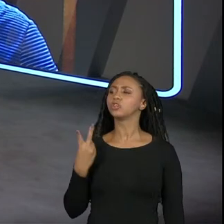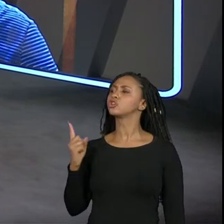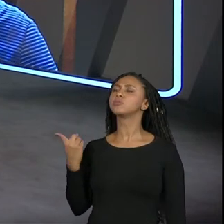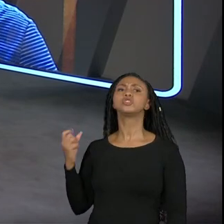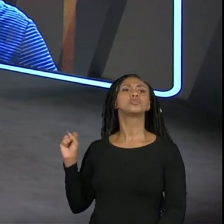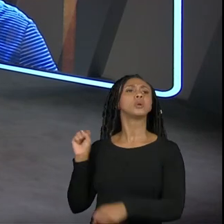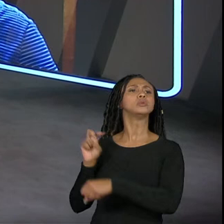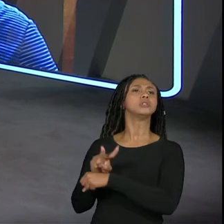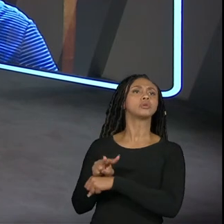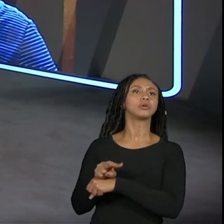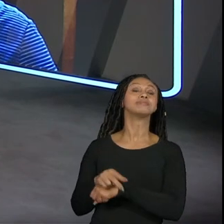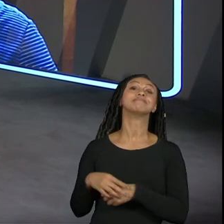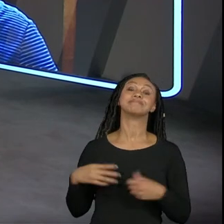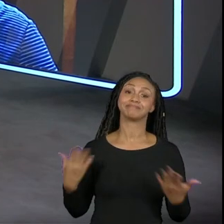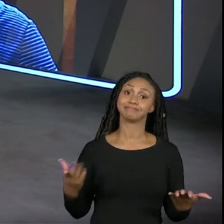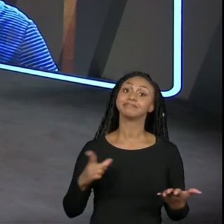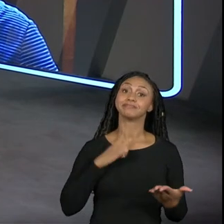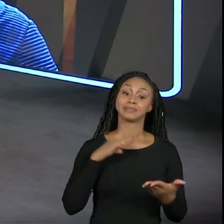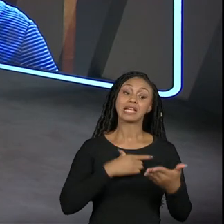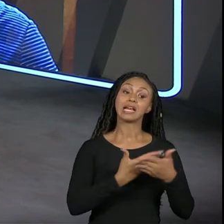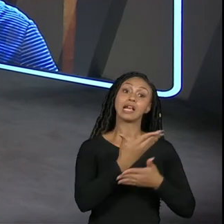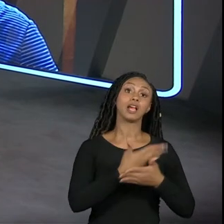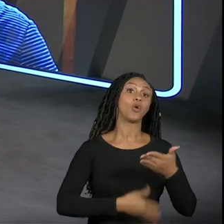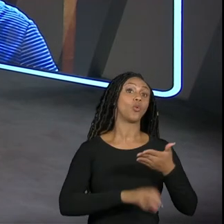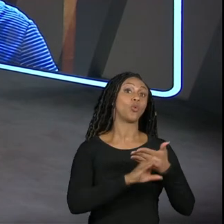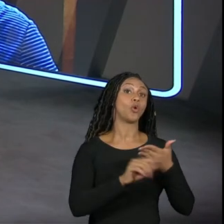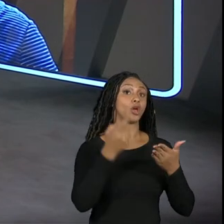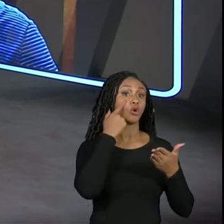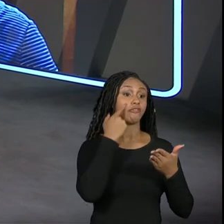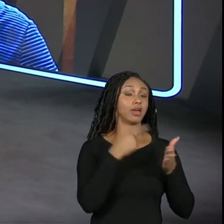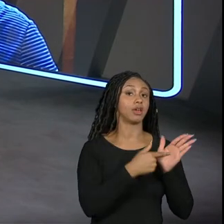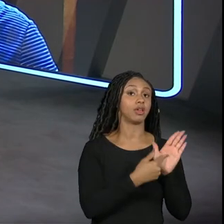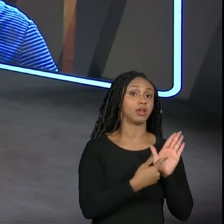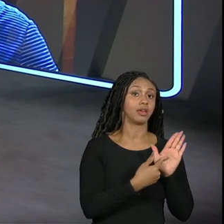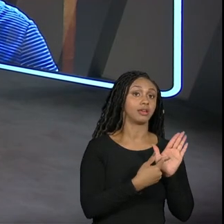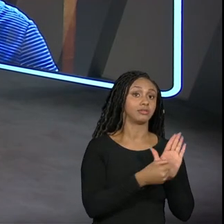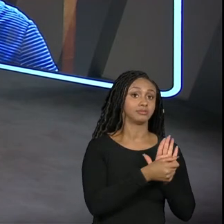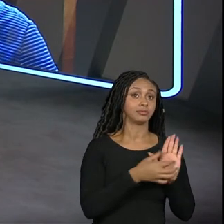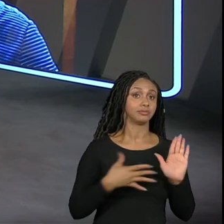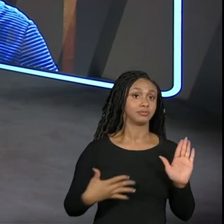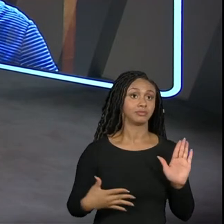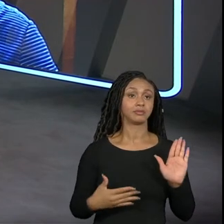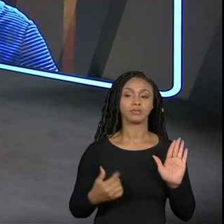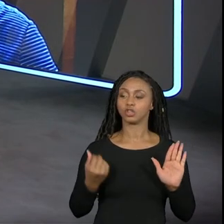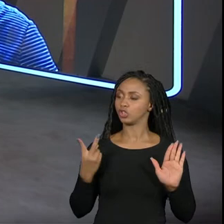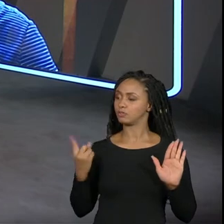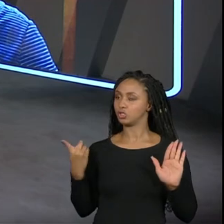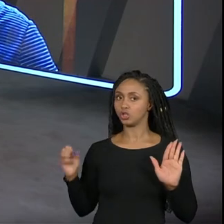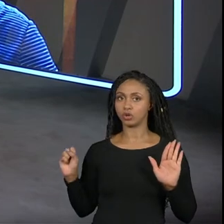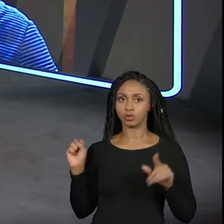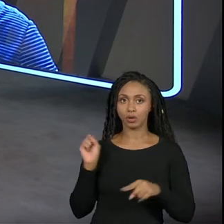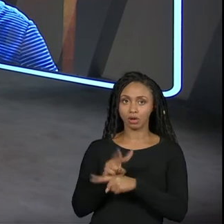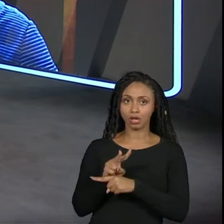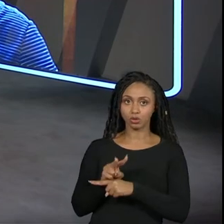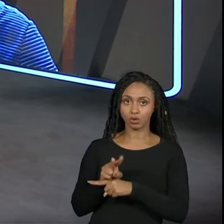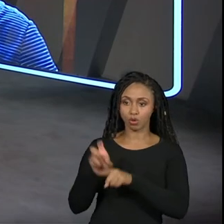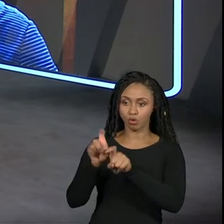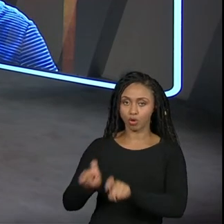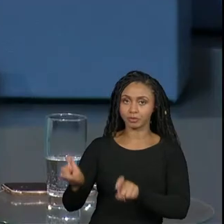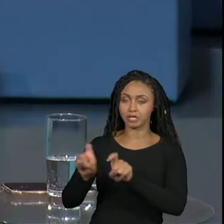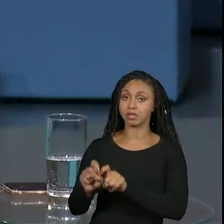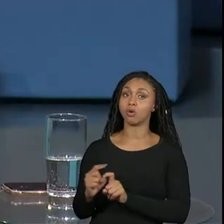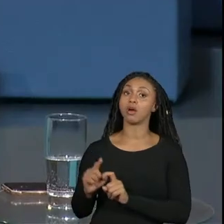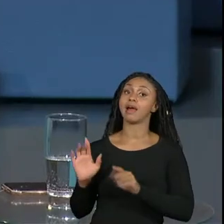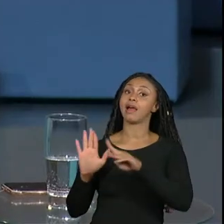a gente tem as matrizes curriculares né Maria então um aluno de 2018 que está na computação ele tem uma outra regra